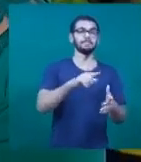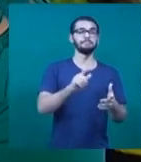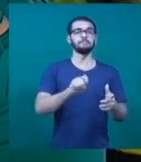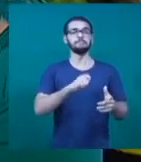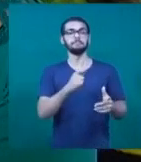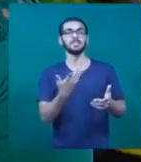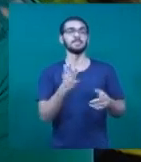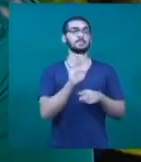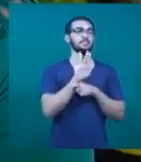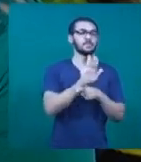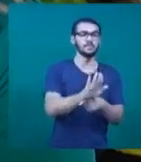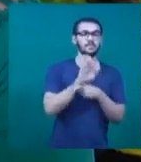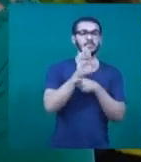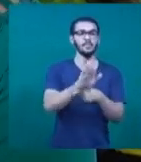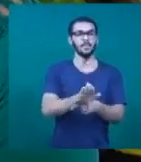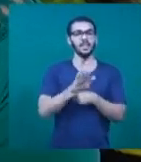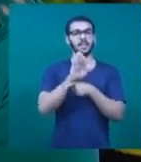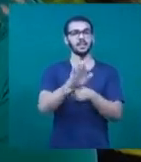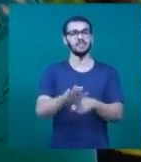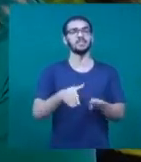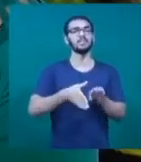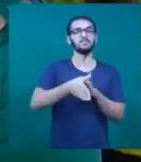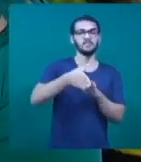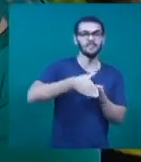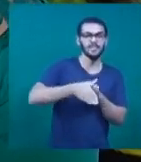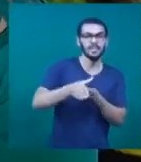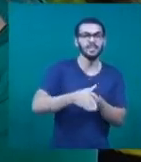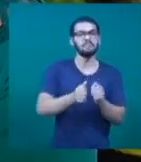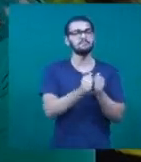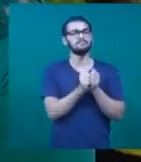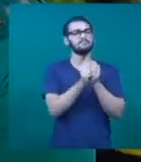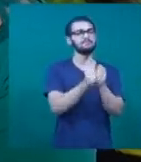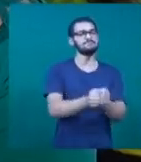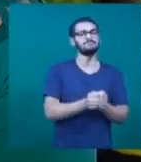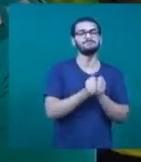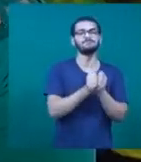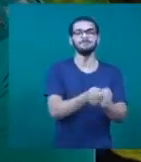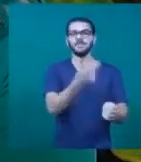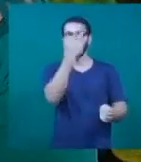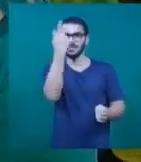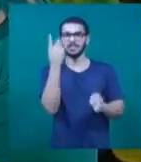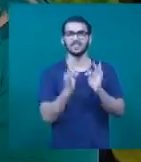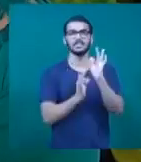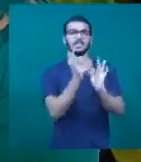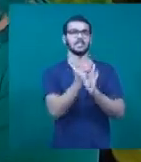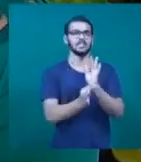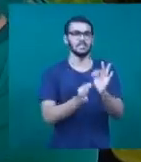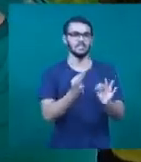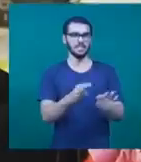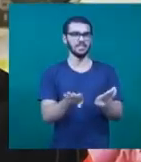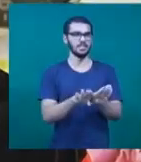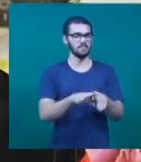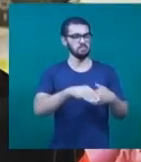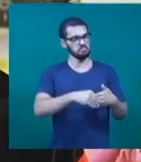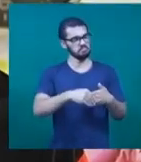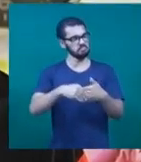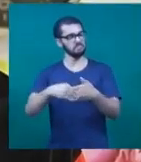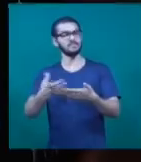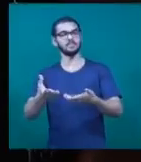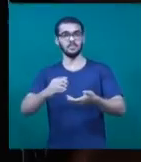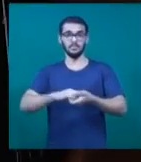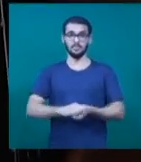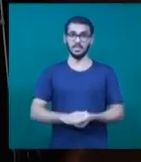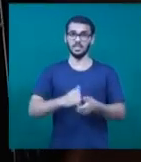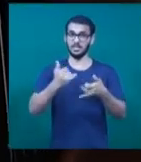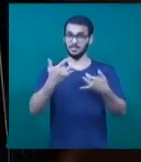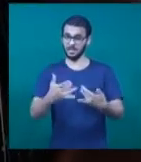assistência, né? Para estar orientando, acompanhando essa pessoa durante o tratamento e acompanhamento. Edson conta que